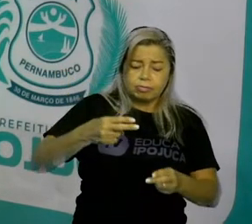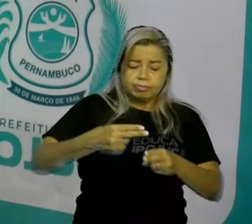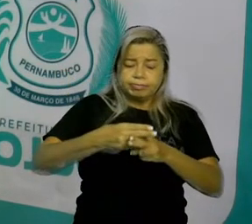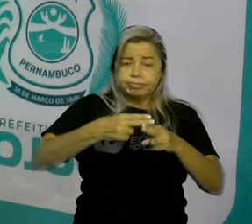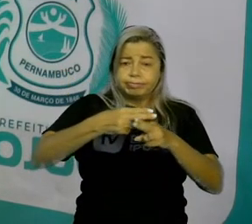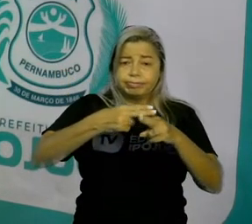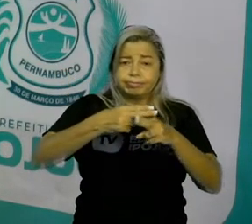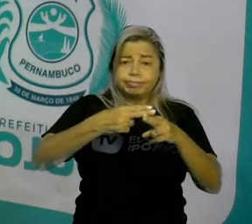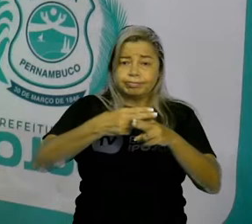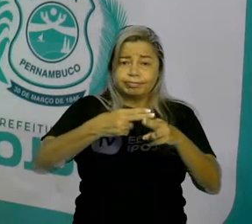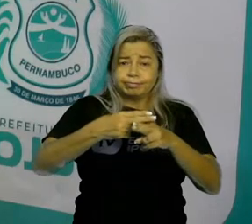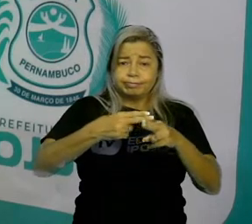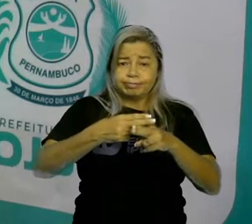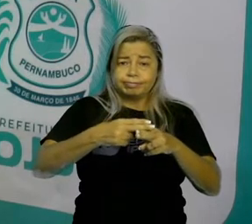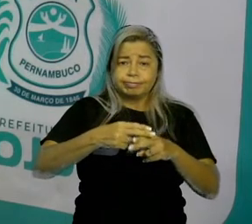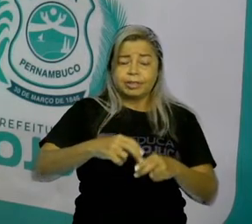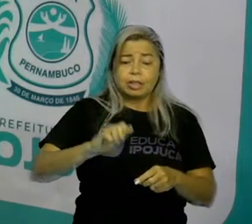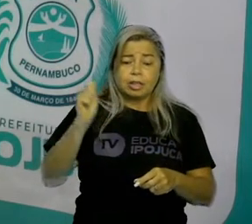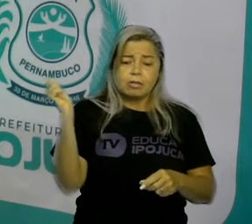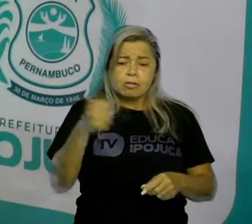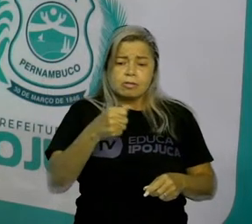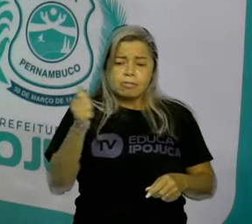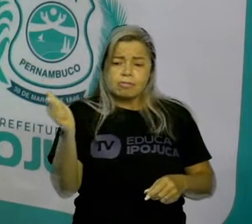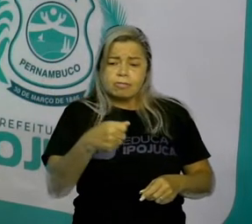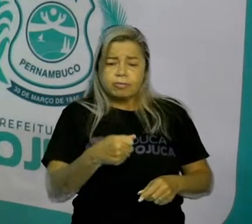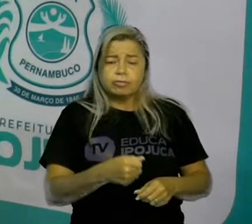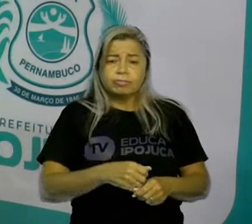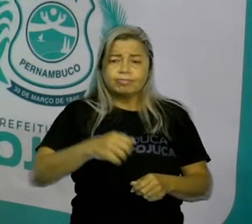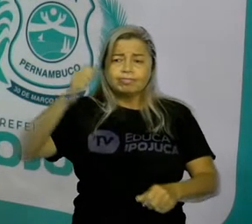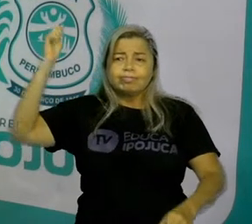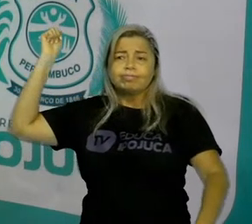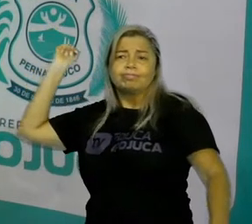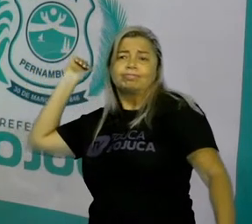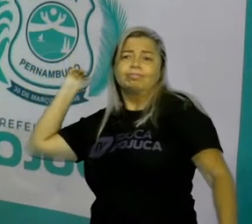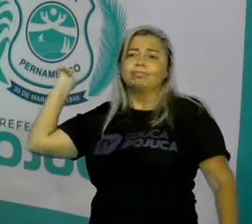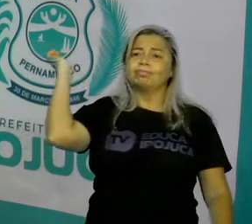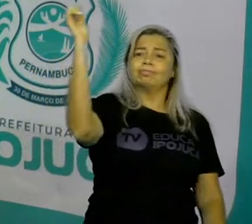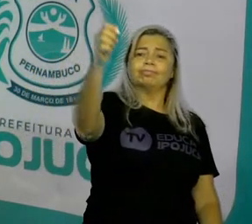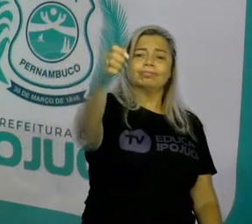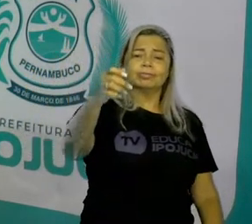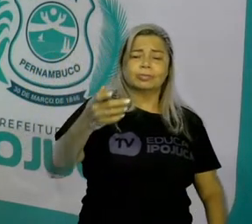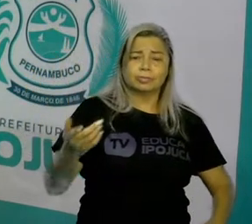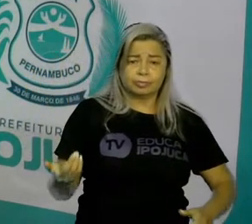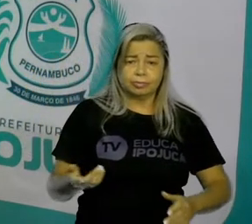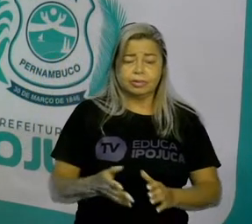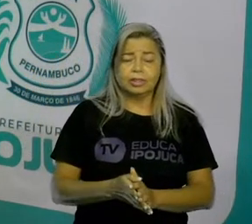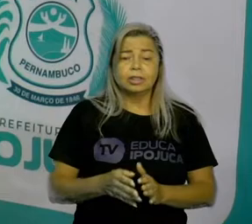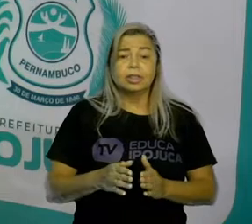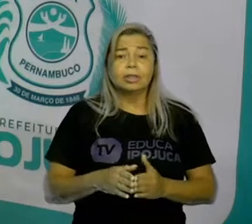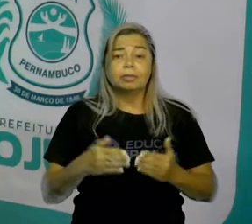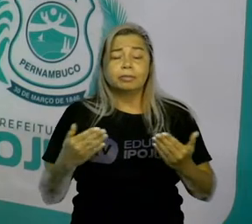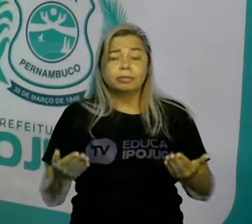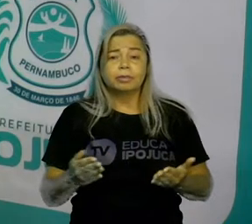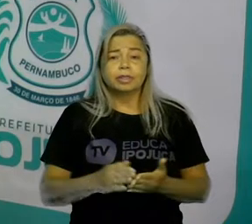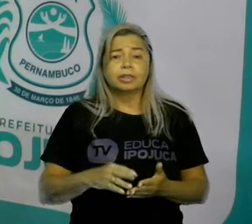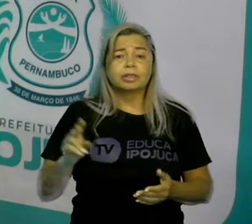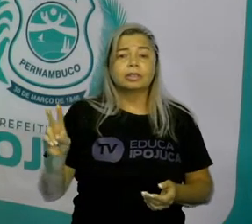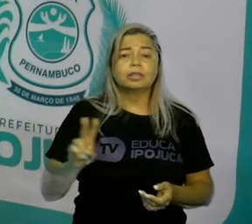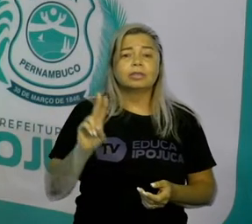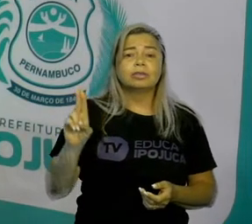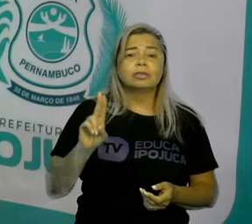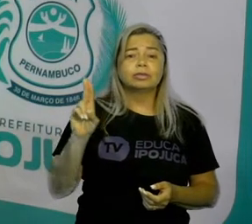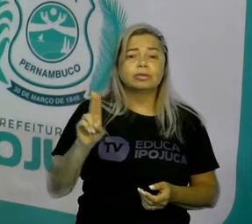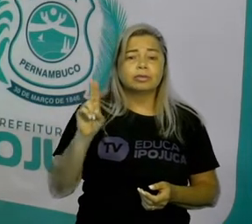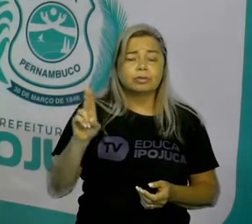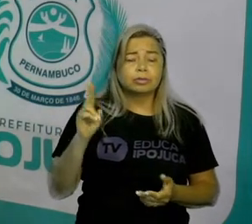facas, poixes, lanças, para que eles pudessem ali utilizar, tanto naquelas